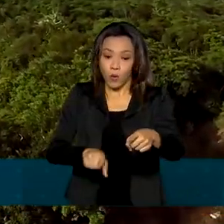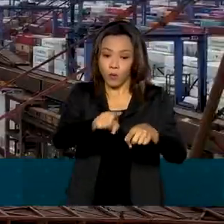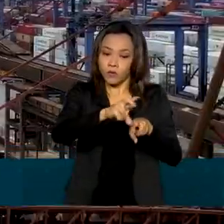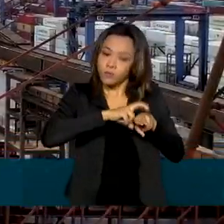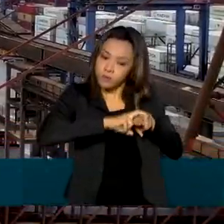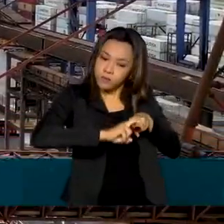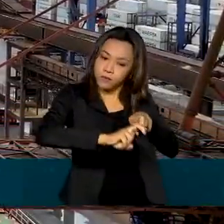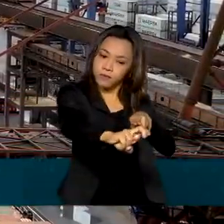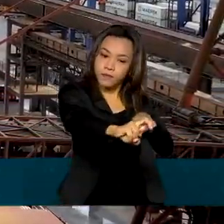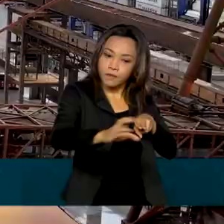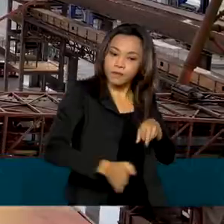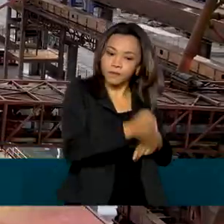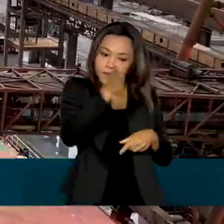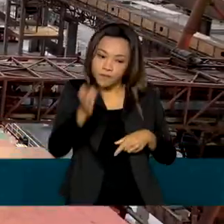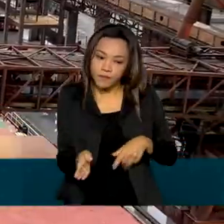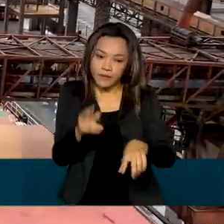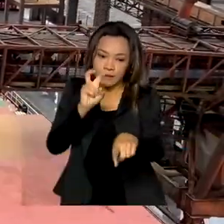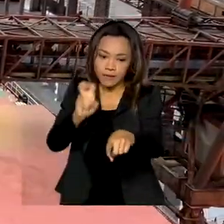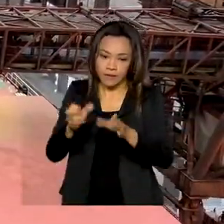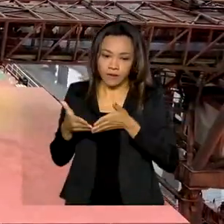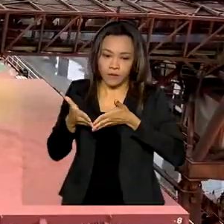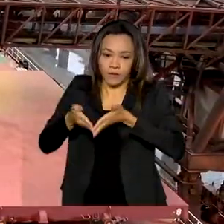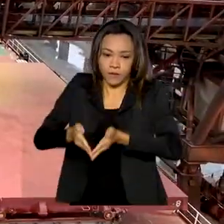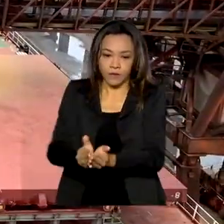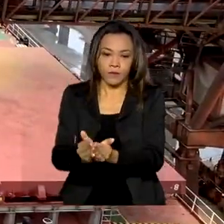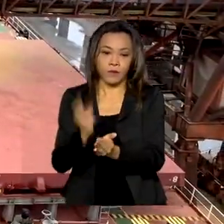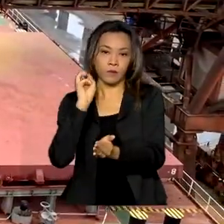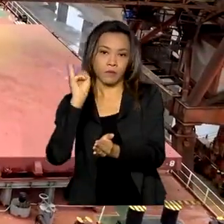Oeste e Leste e cinco terminais portuários no Maranhão e no Rio Grande do Sul.